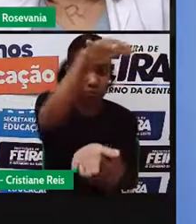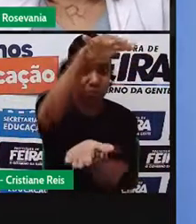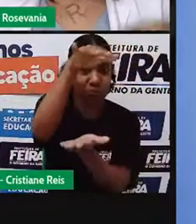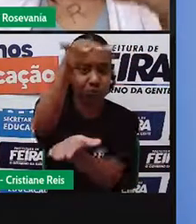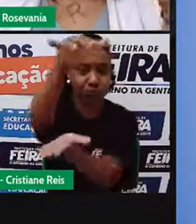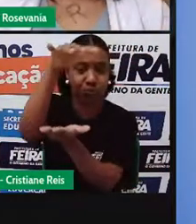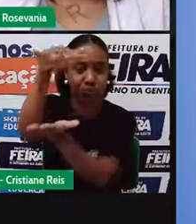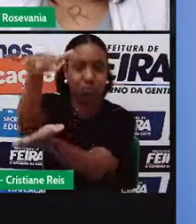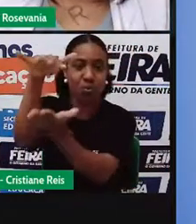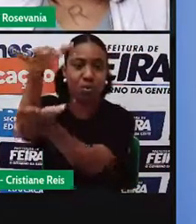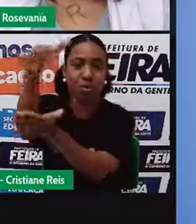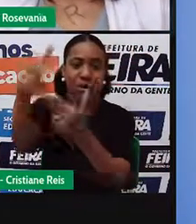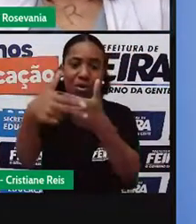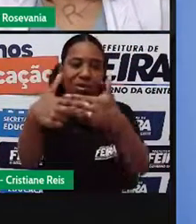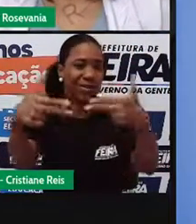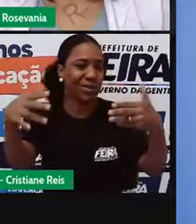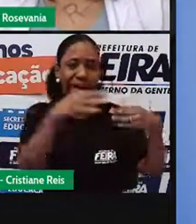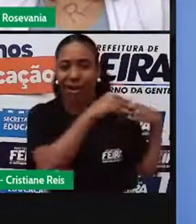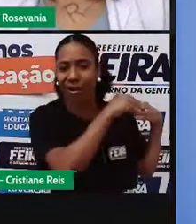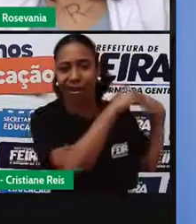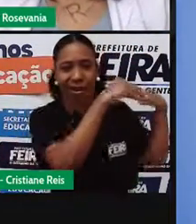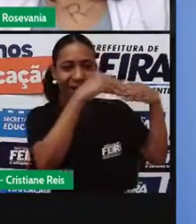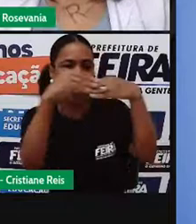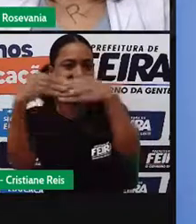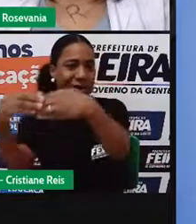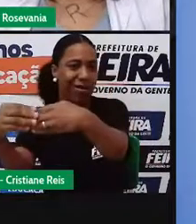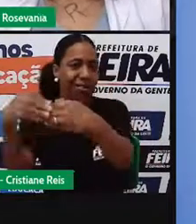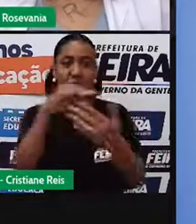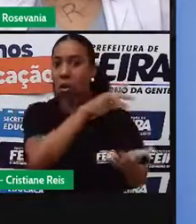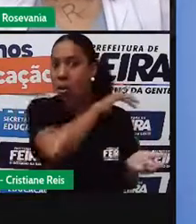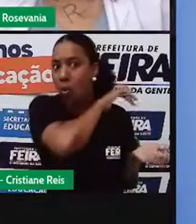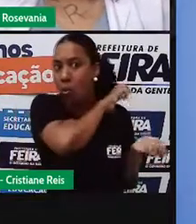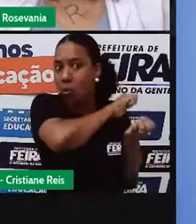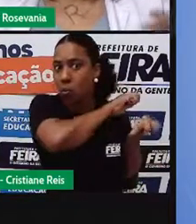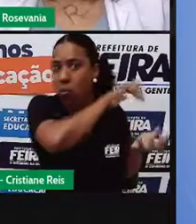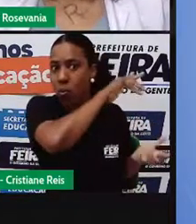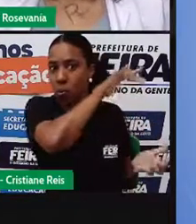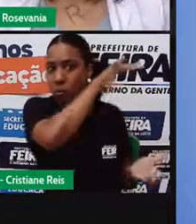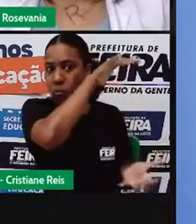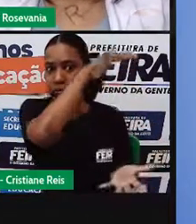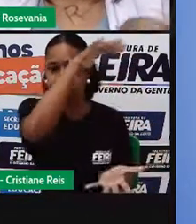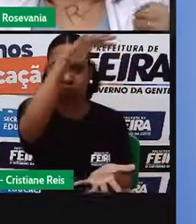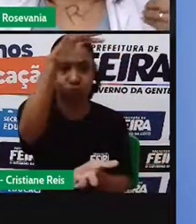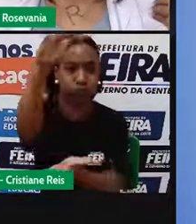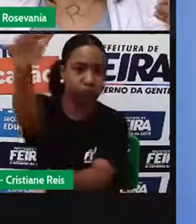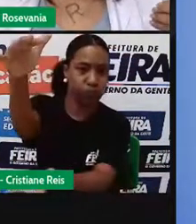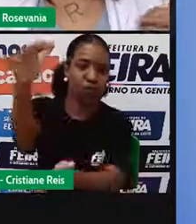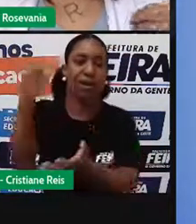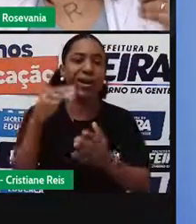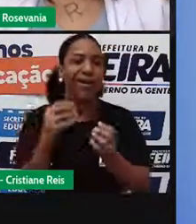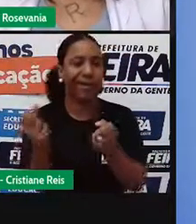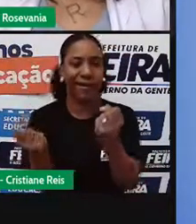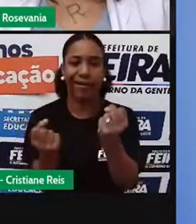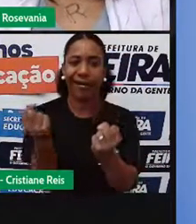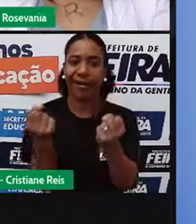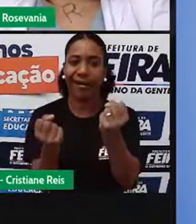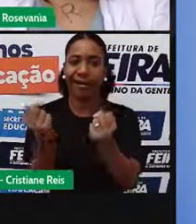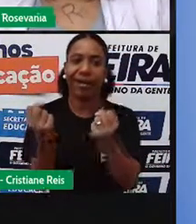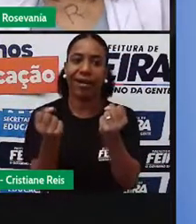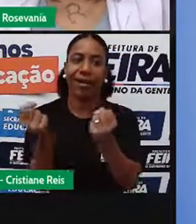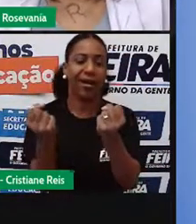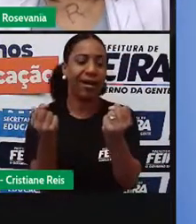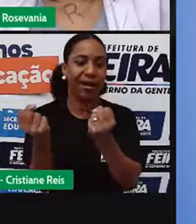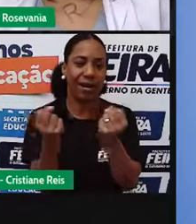produtos, e eles levam tudo do avesso, né, leva qualquer tipo de carga, desde carros, né, a coisa simples,